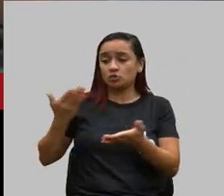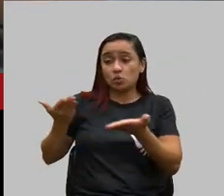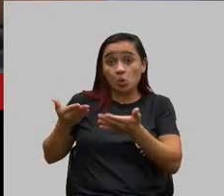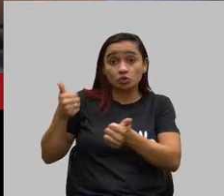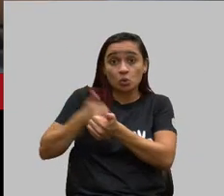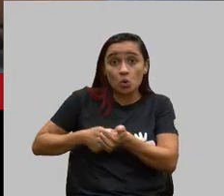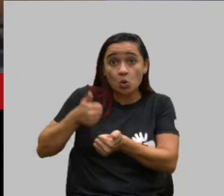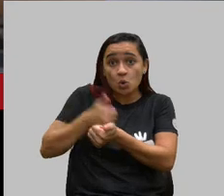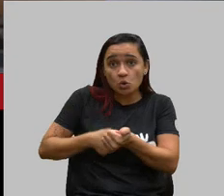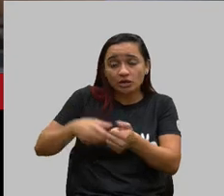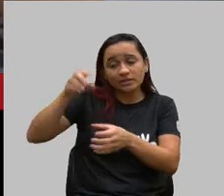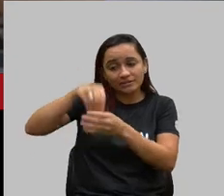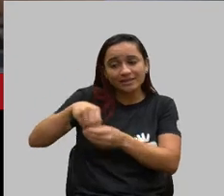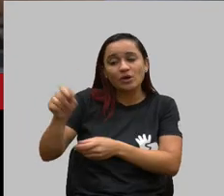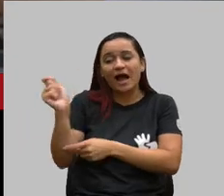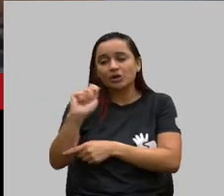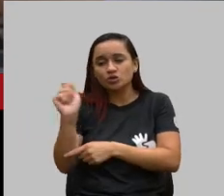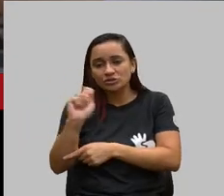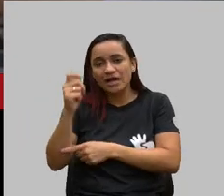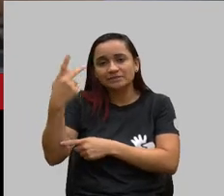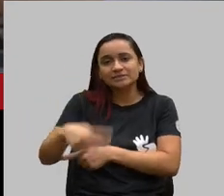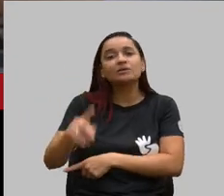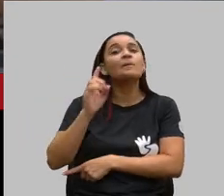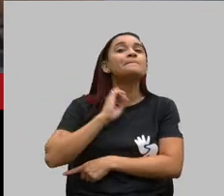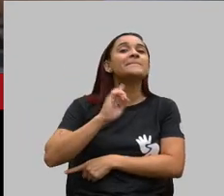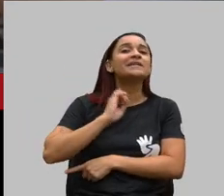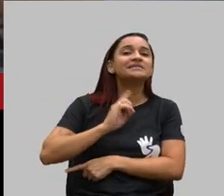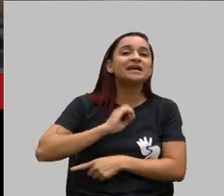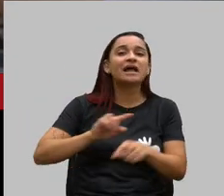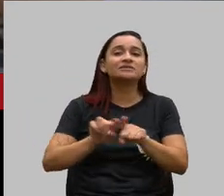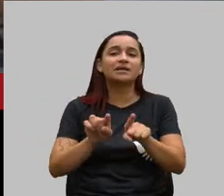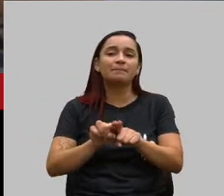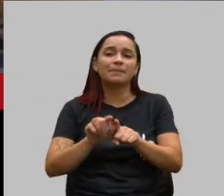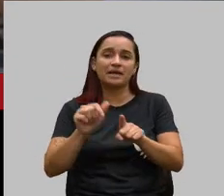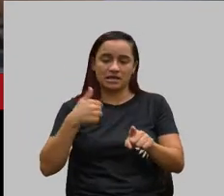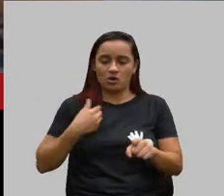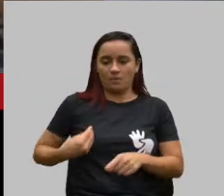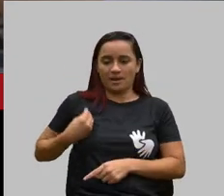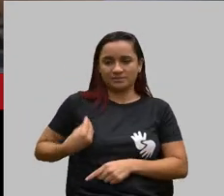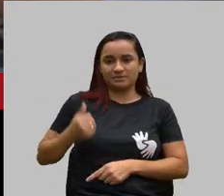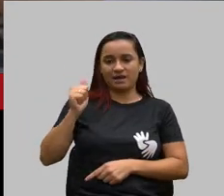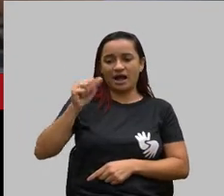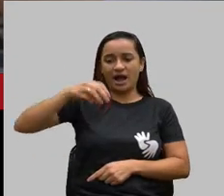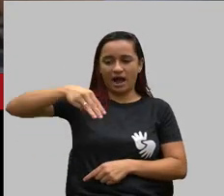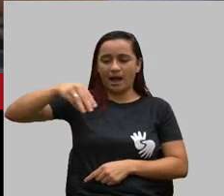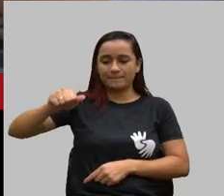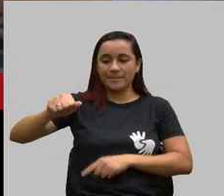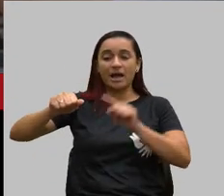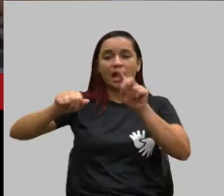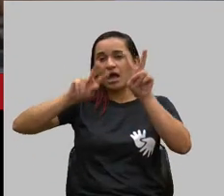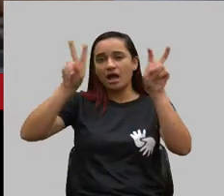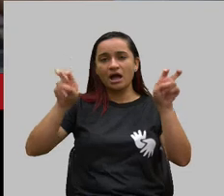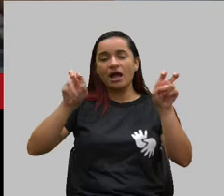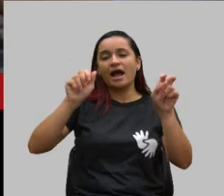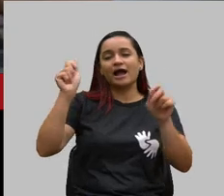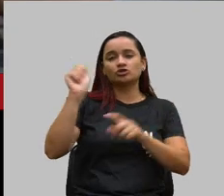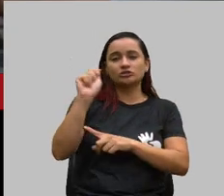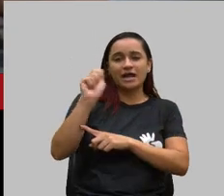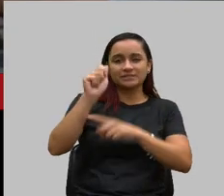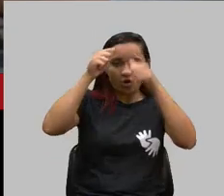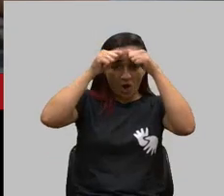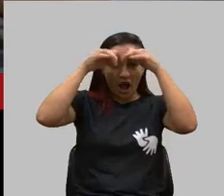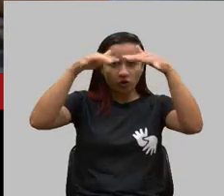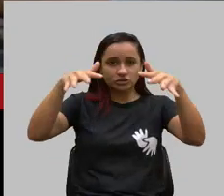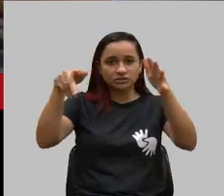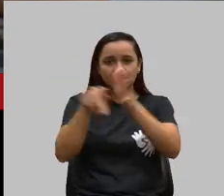nas associações de Minas Gerais, de Belo Horizonte, e eu sou da AMA, Associação dos Autistas de Minas Gerais, nós estamos lutando por